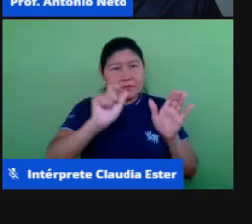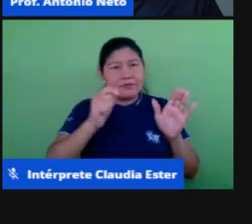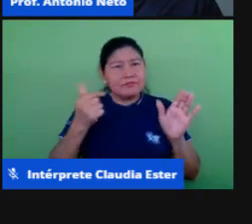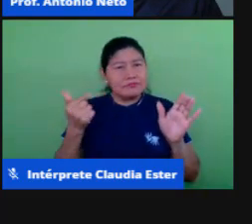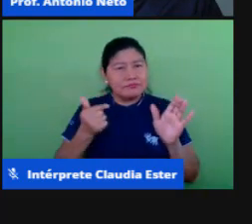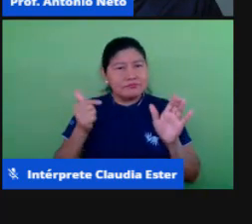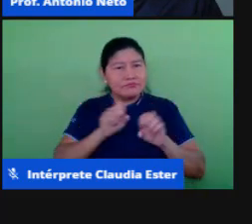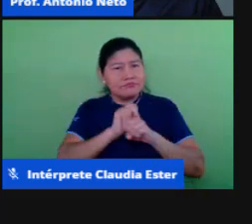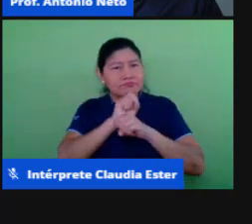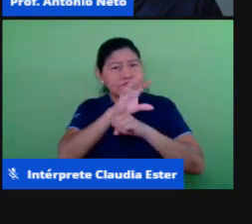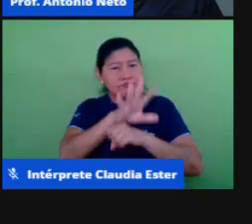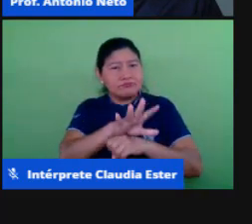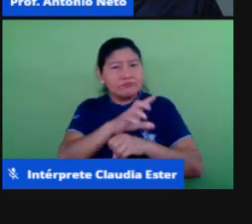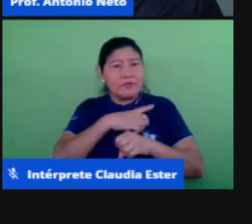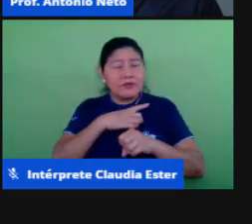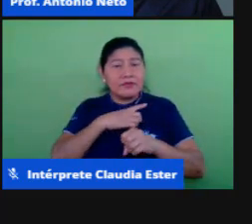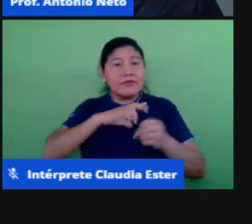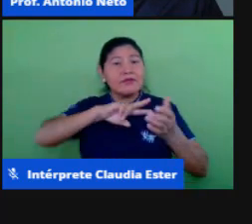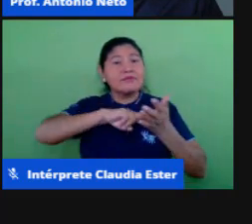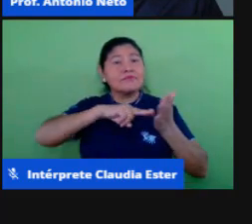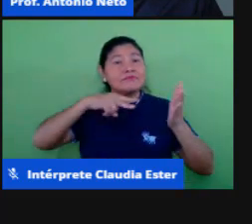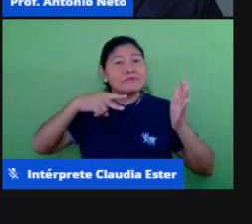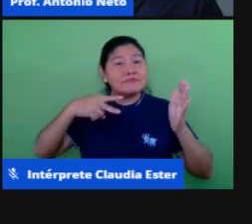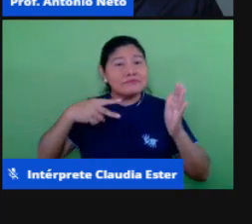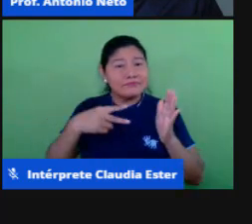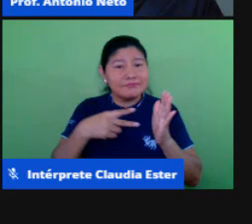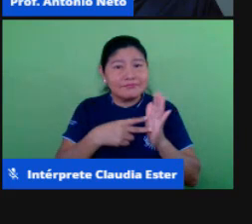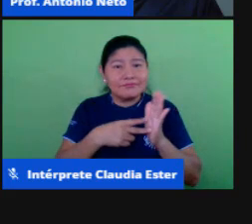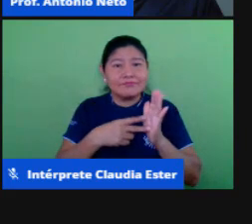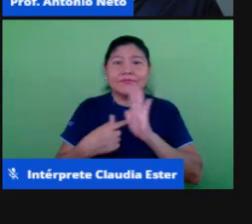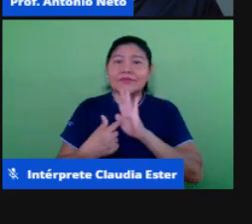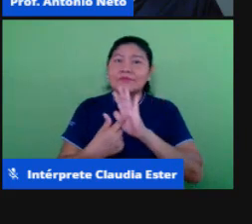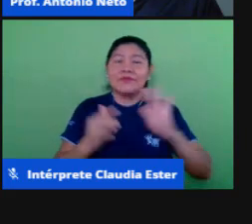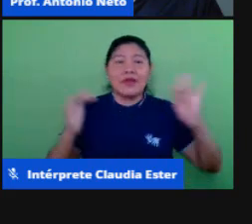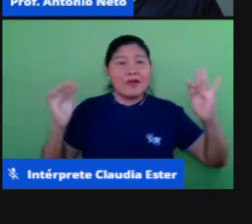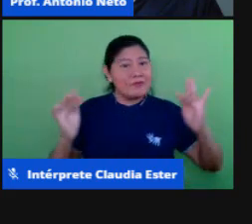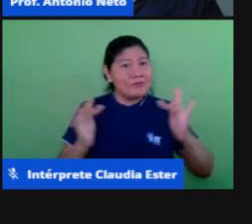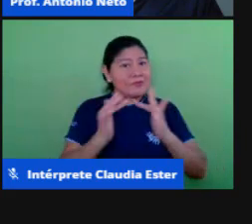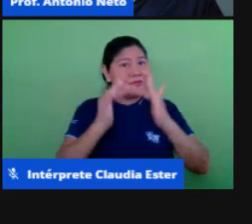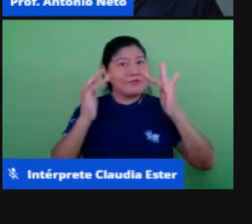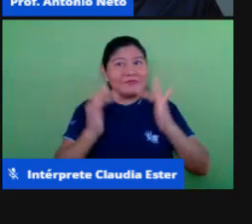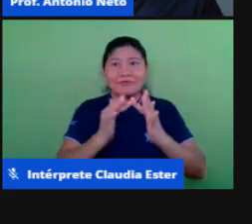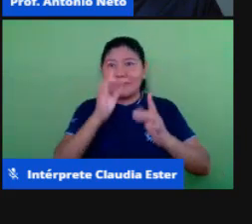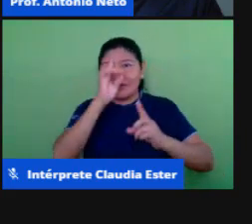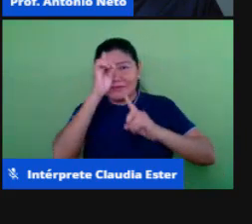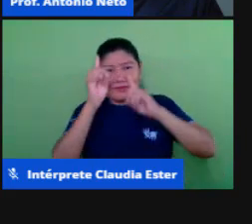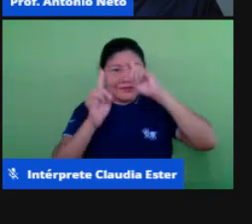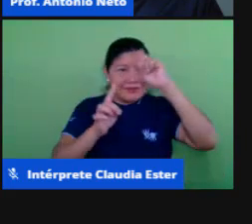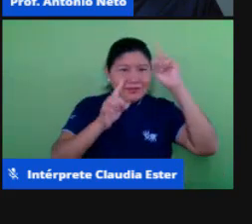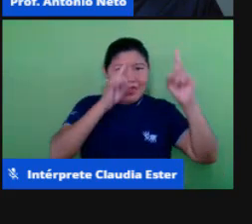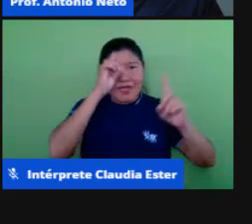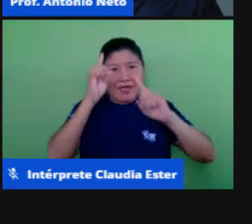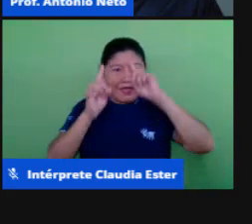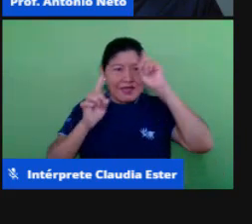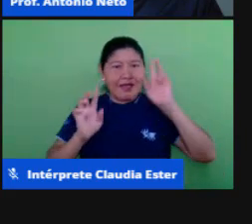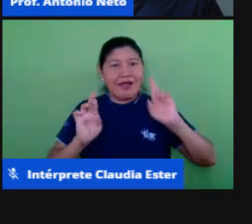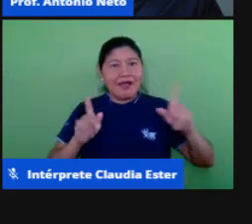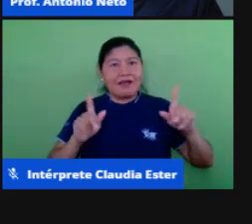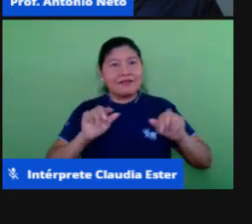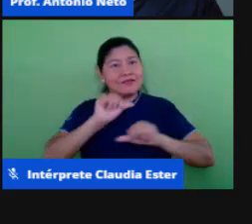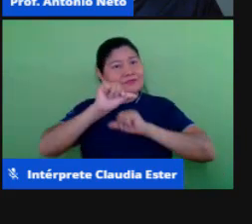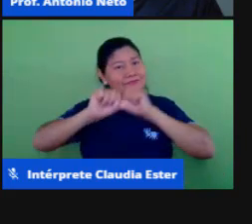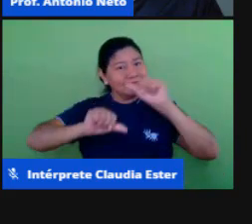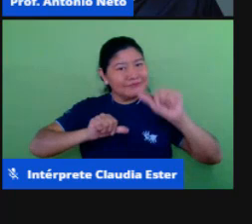elas têm esse sentido de conectar várias ideias que estão implicadas